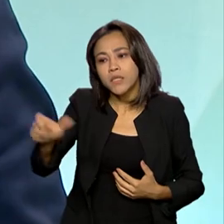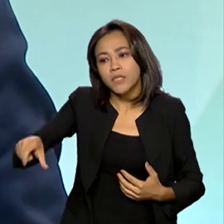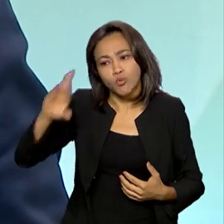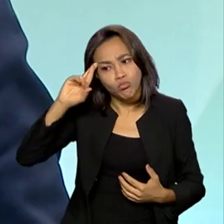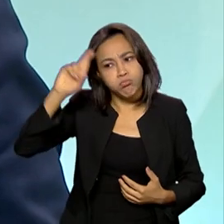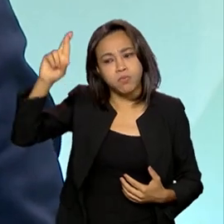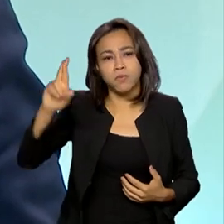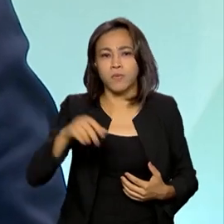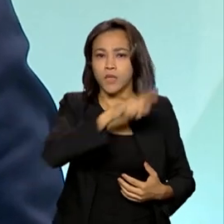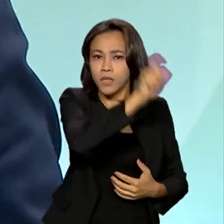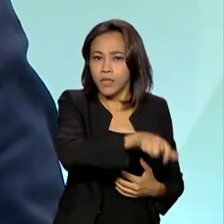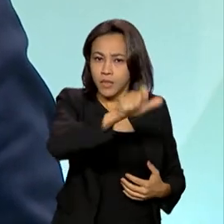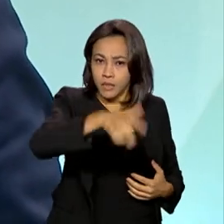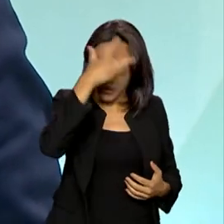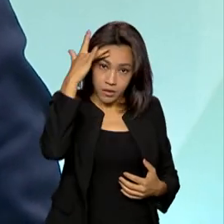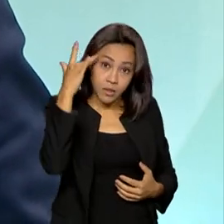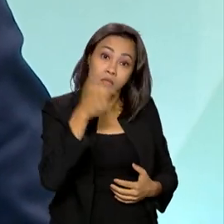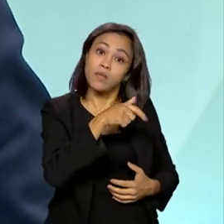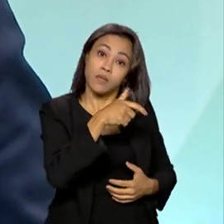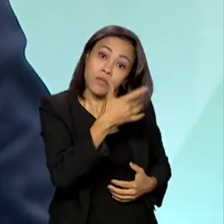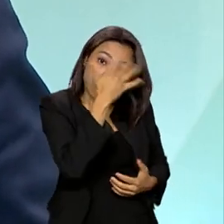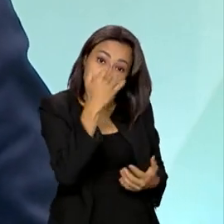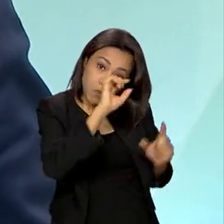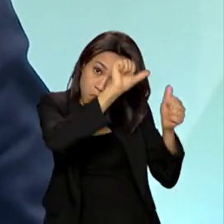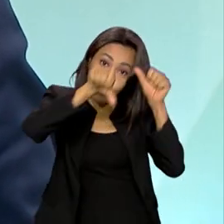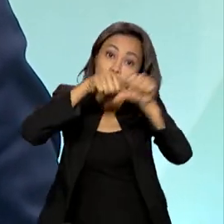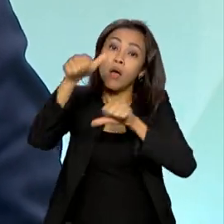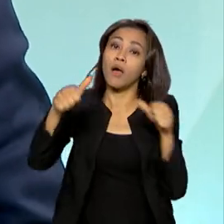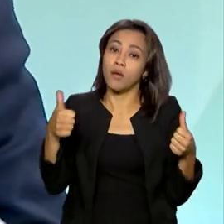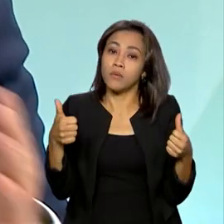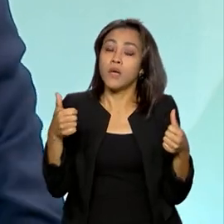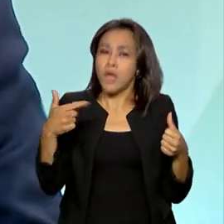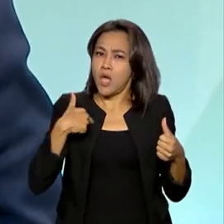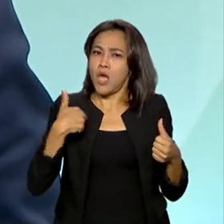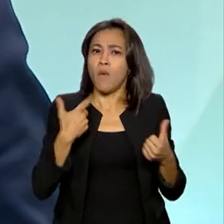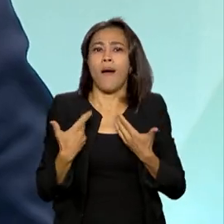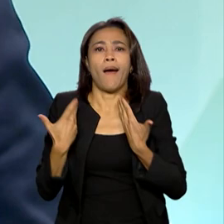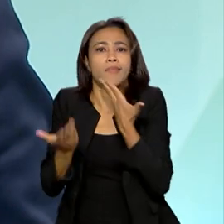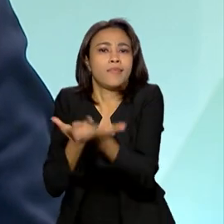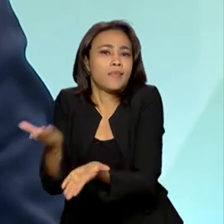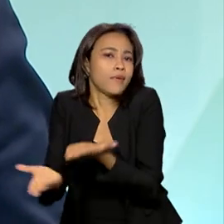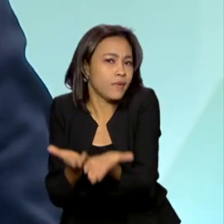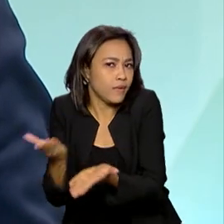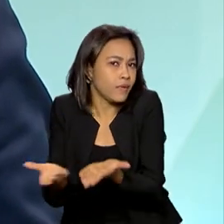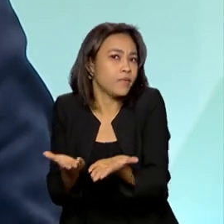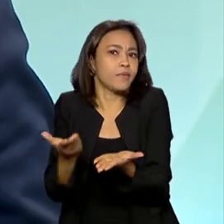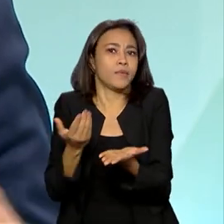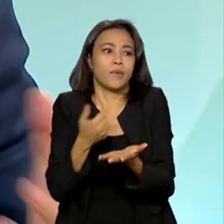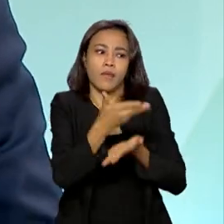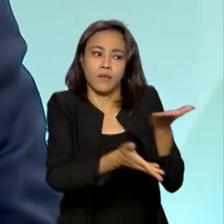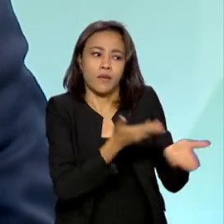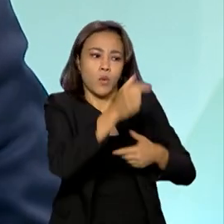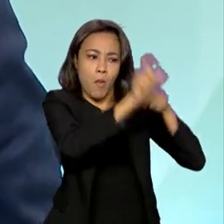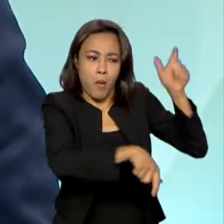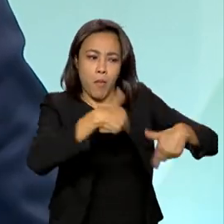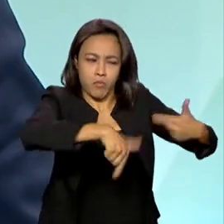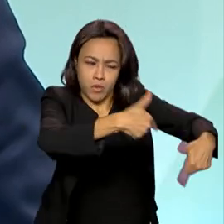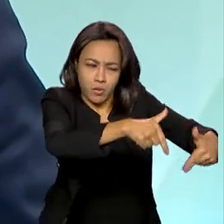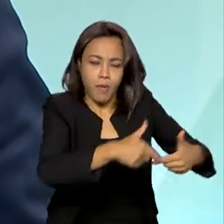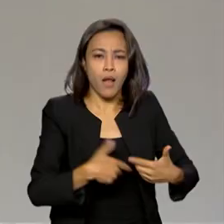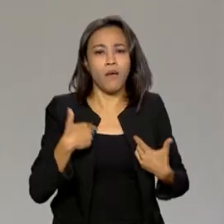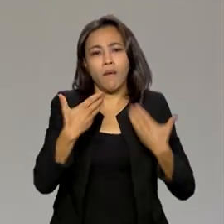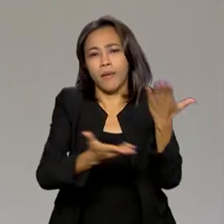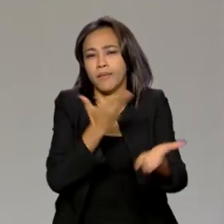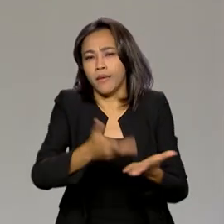mudado bastante. Eu converso muito, sou um ministro que atendo a todos, atendo tanto a classe trabalhadora, os representantes da classe